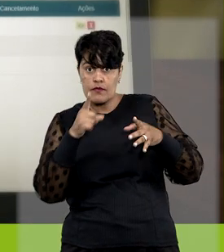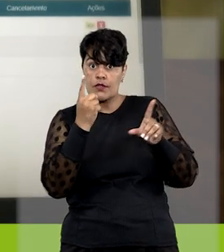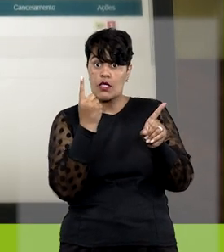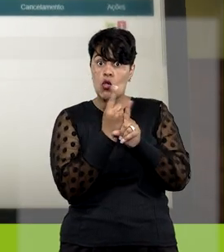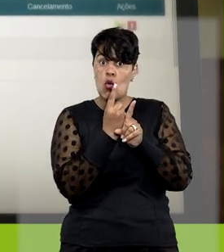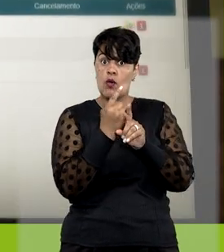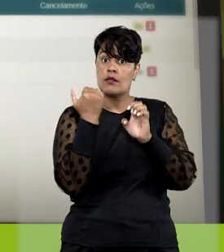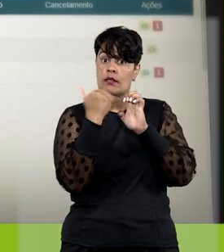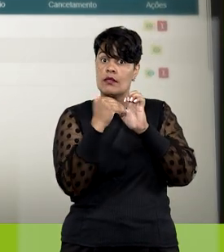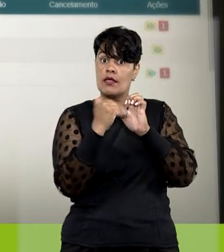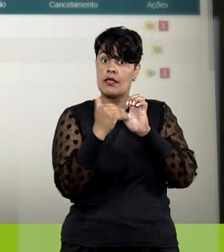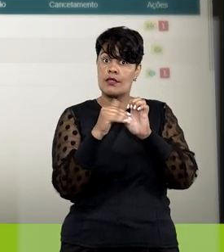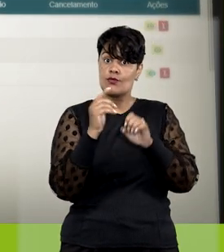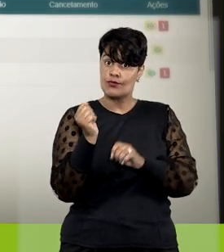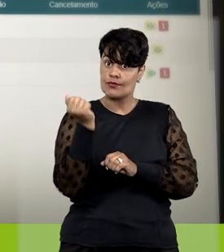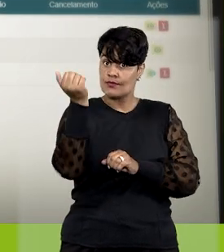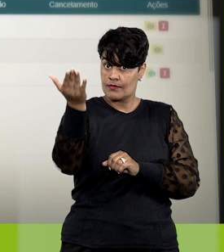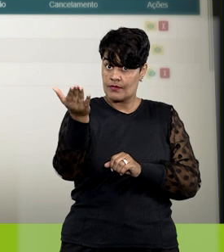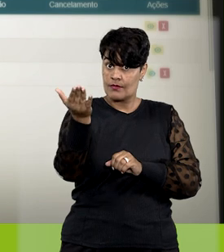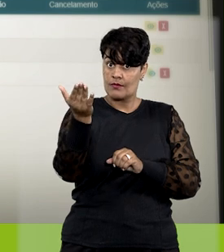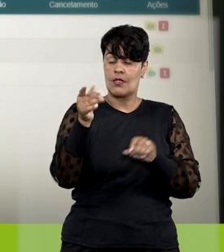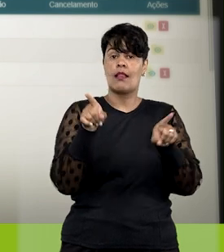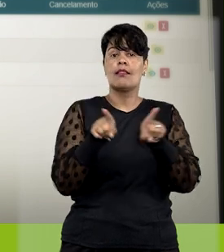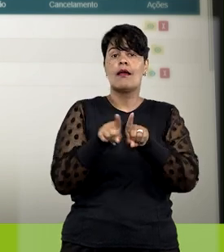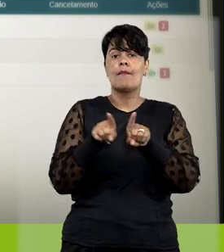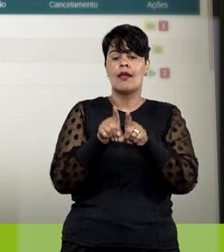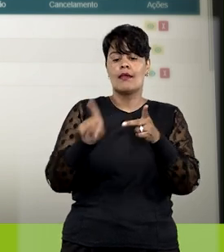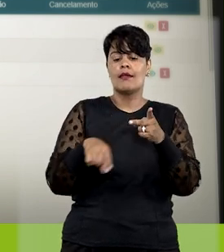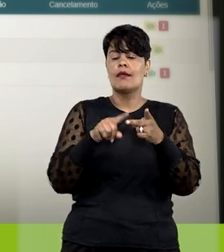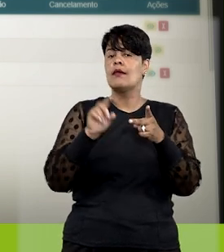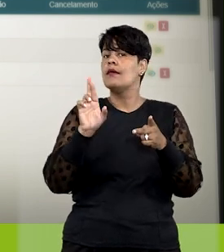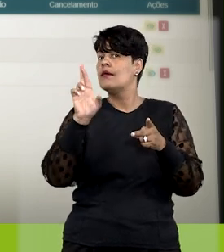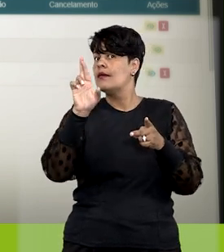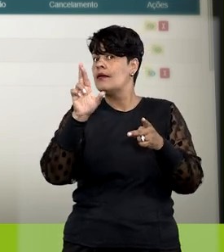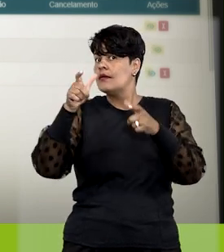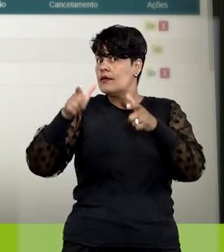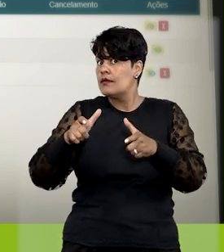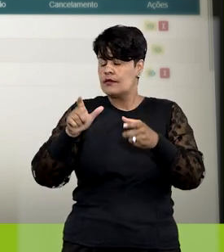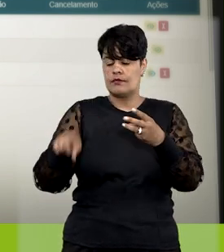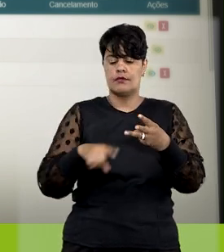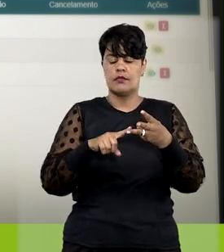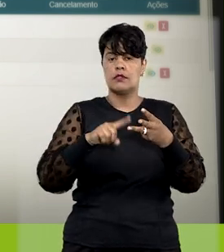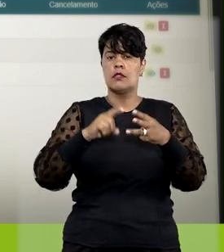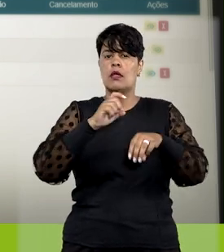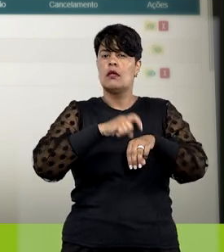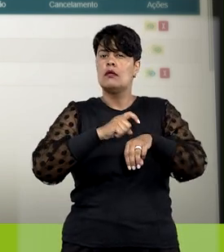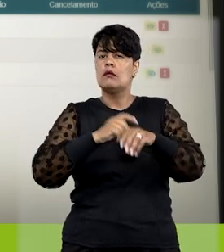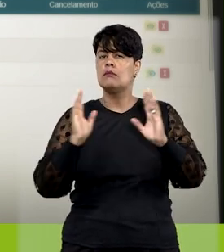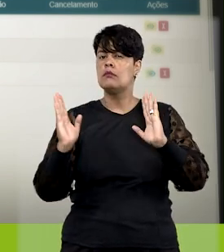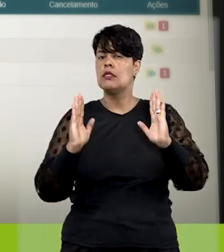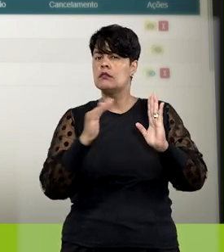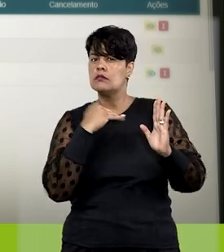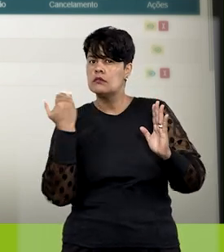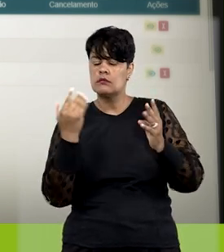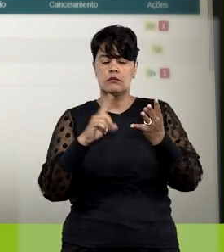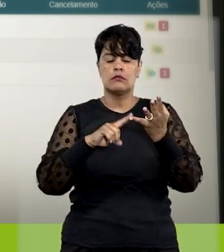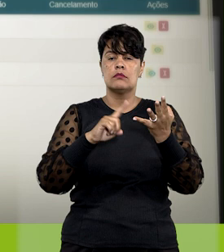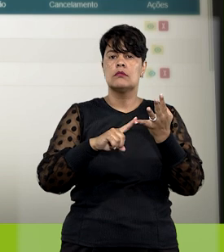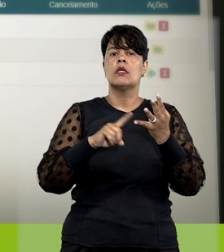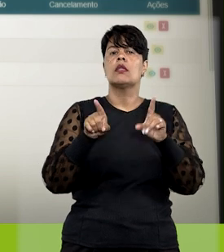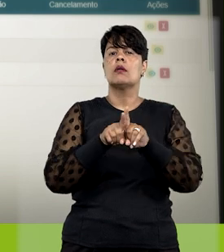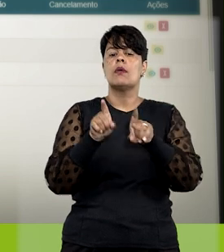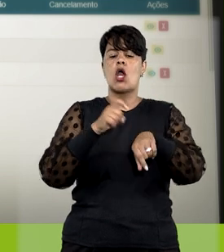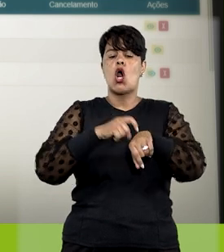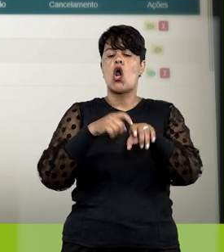identificar o endereço de e-mail do usuário externo, a unidade responsável, a validade, a data e a hora da